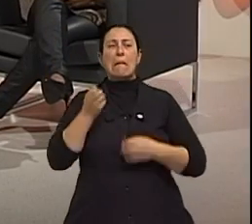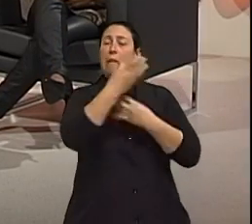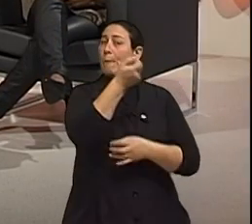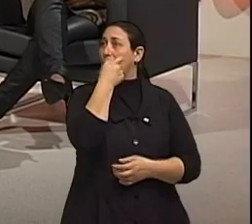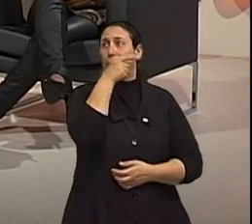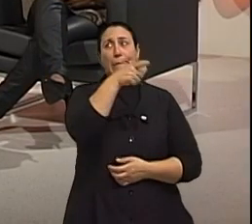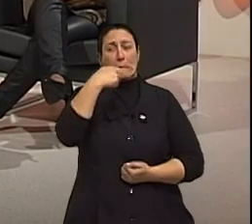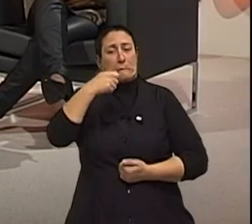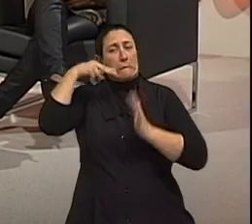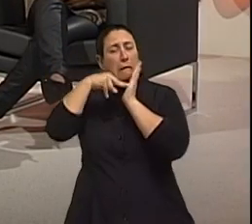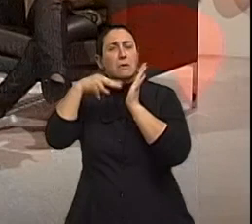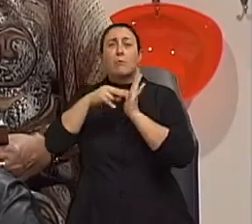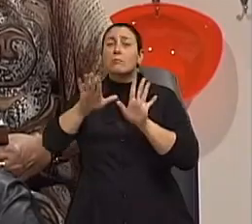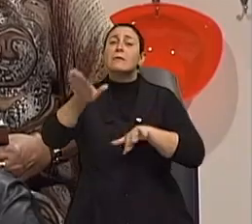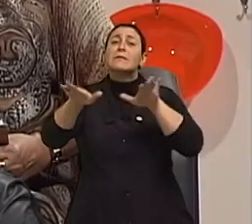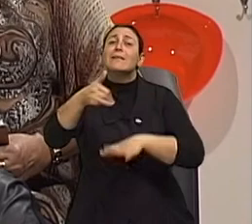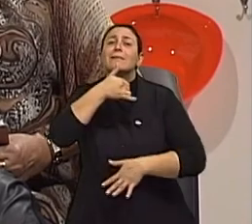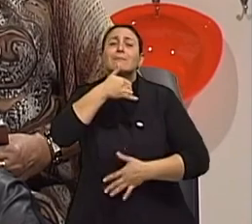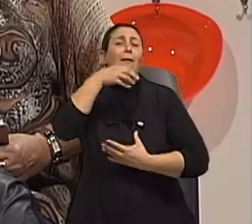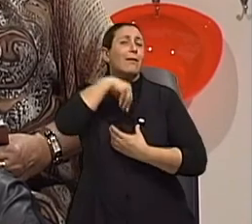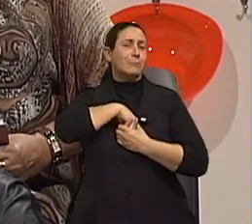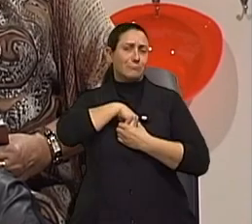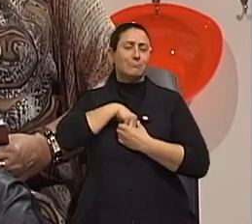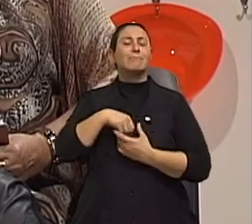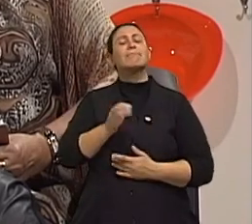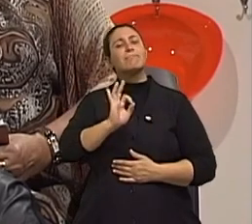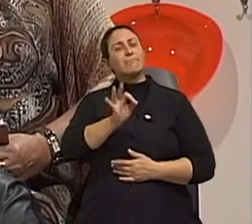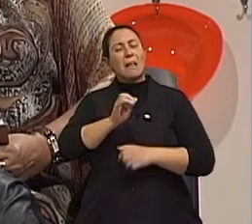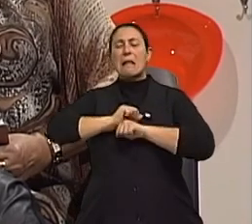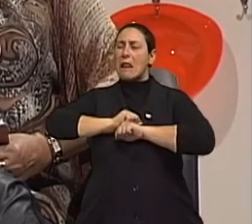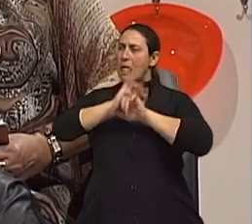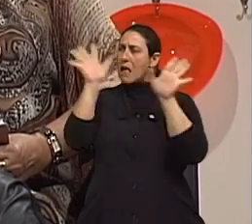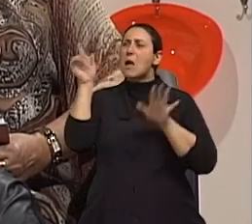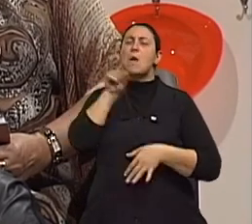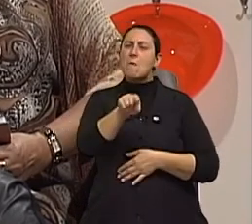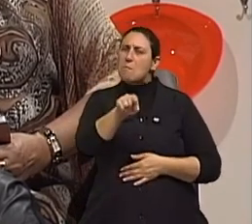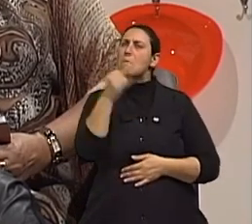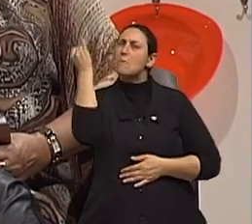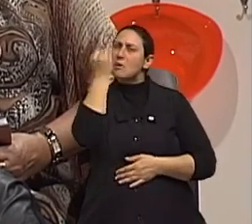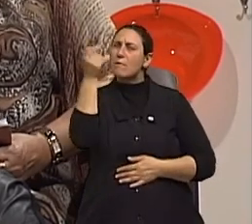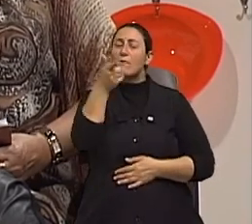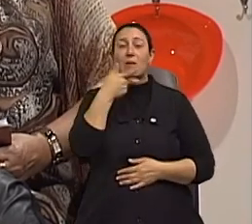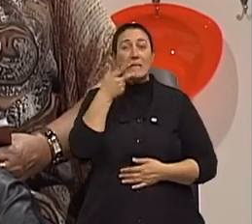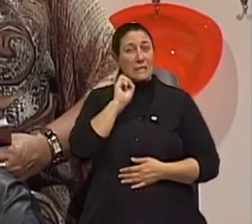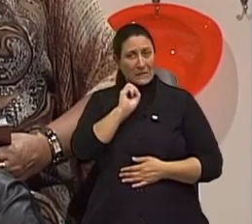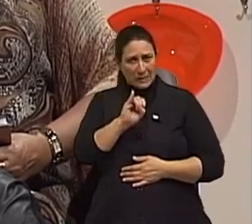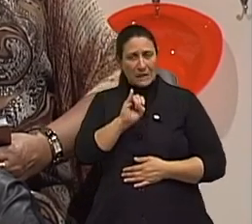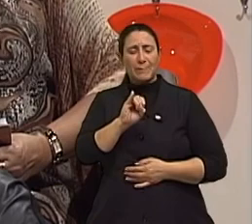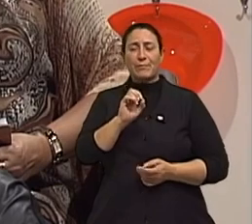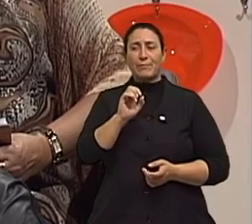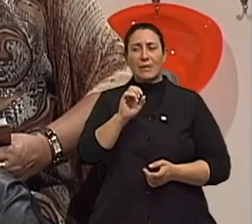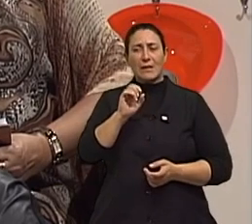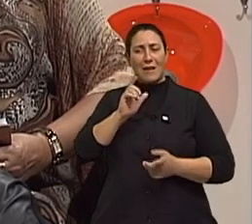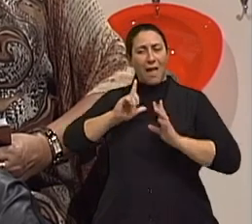Exatamente, né? Então, ficou muito claro para nós, doutora, é excelente a colocação, ficou muito claro de que esse